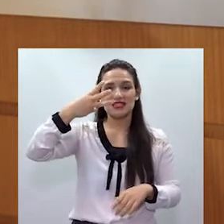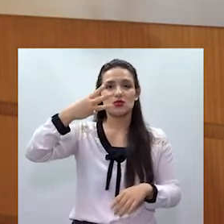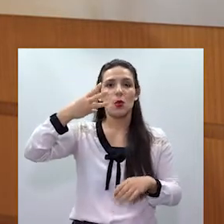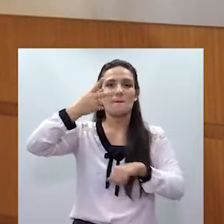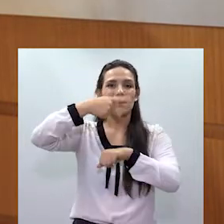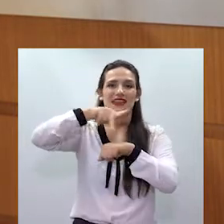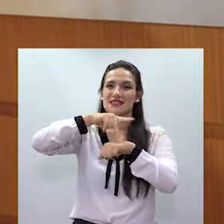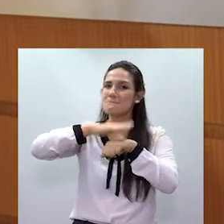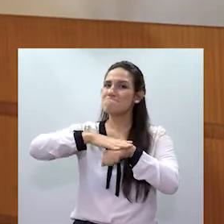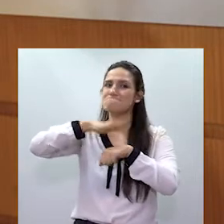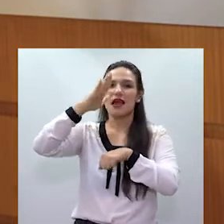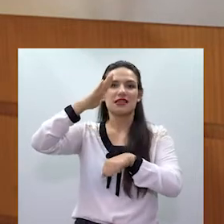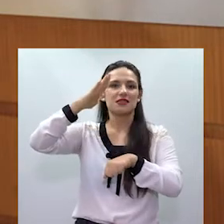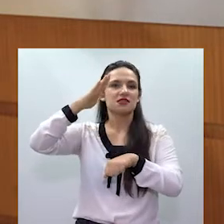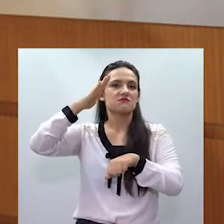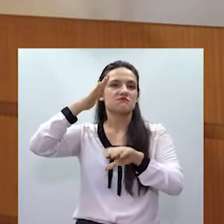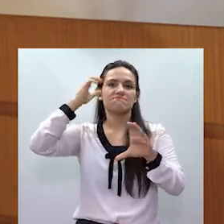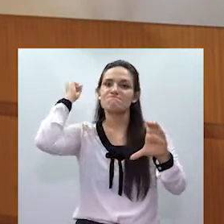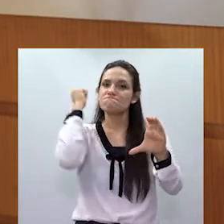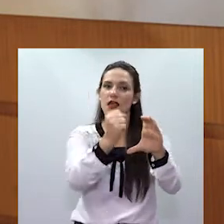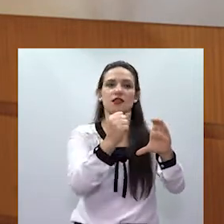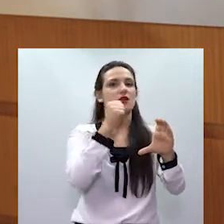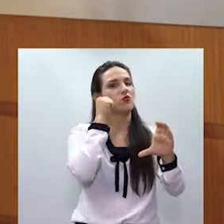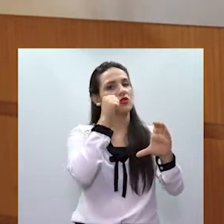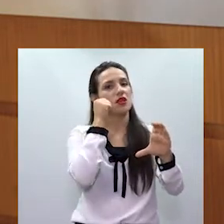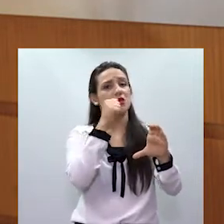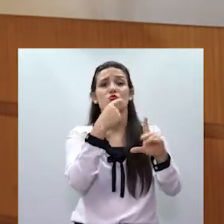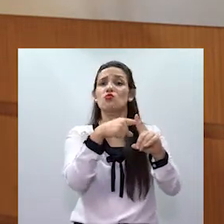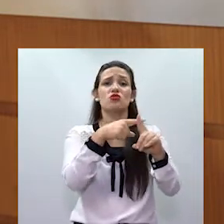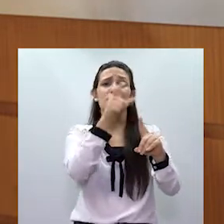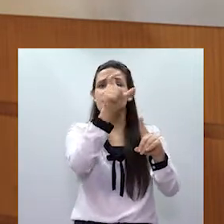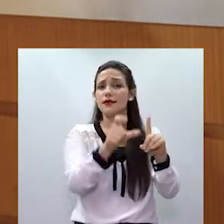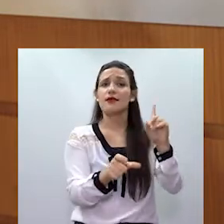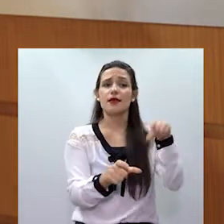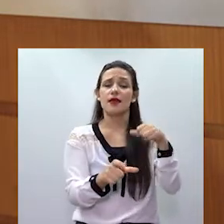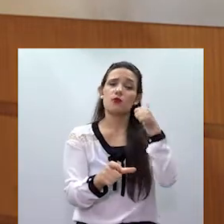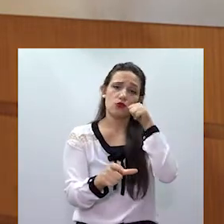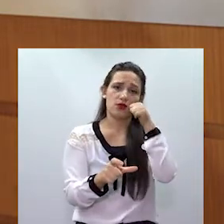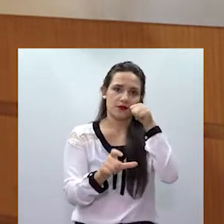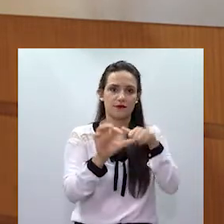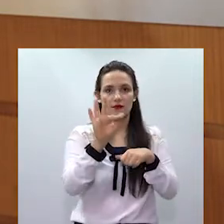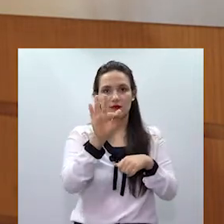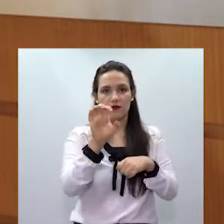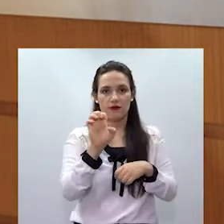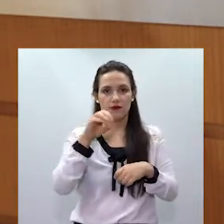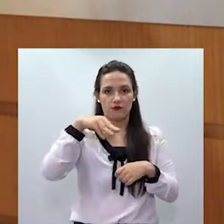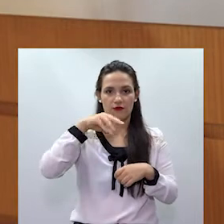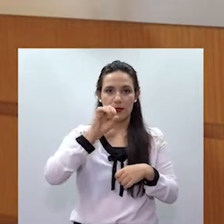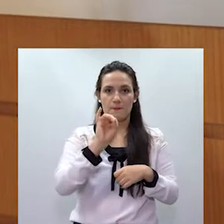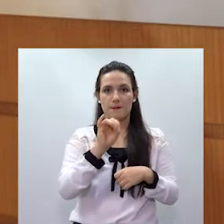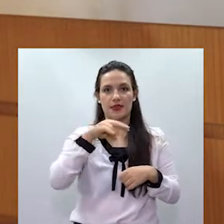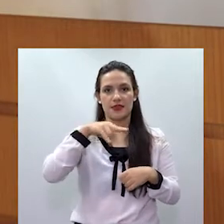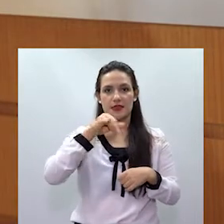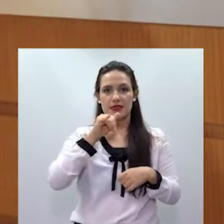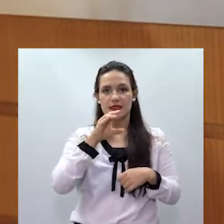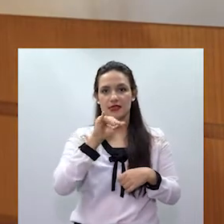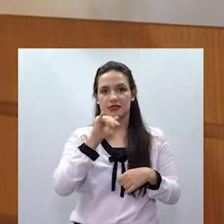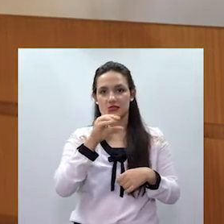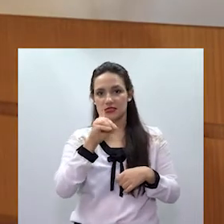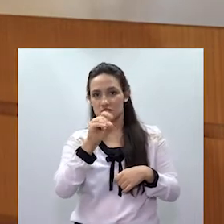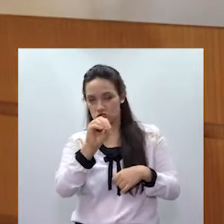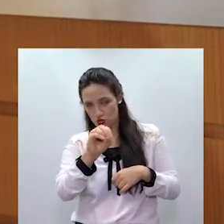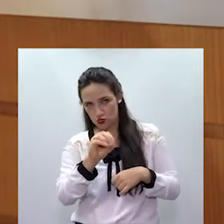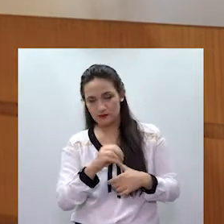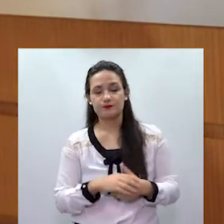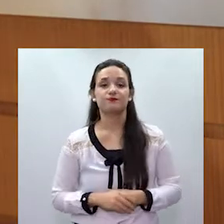mata mulheres pelo simples fato de serem mulheres. Então, nós temos essa triste colocação. É uma, como eu havia